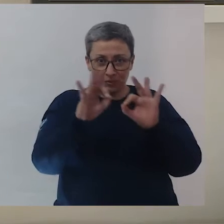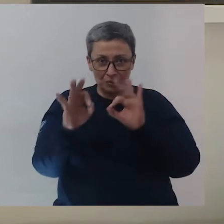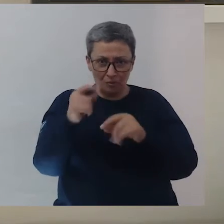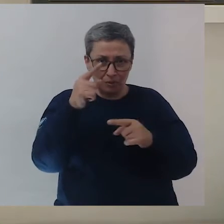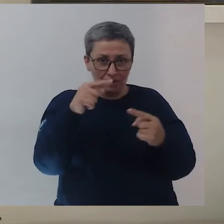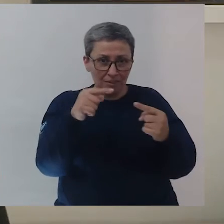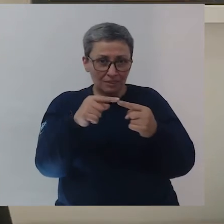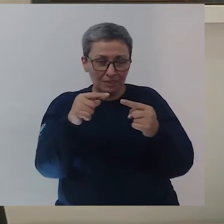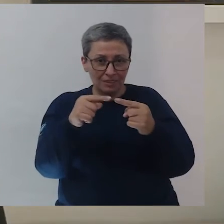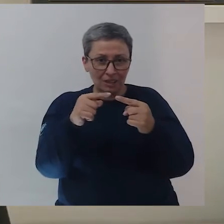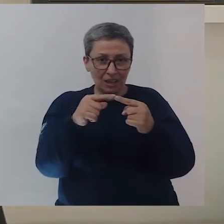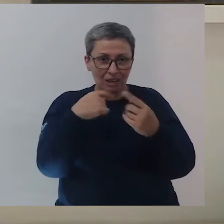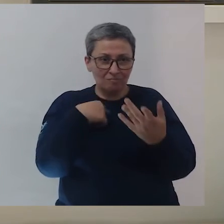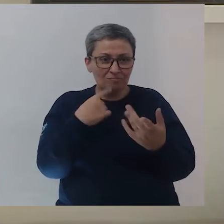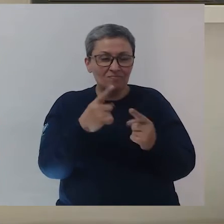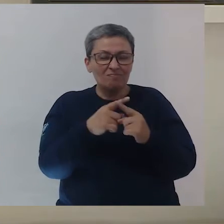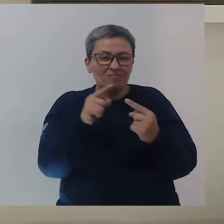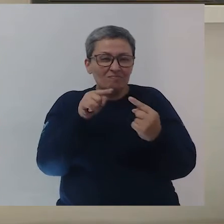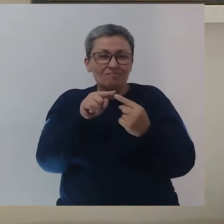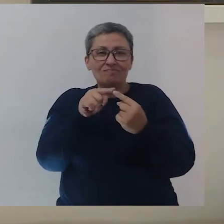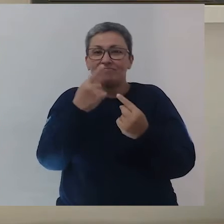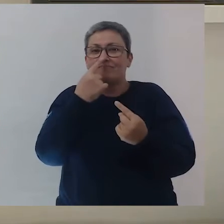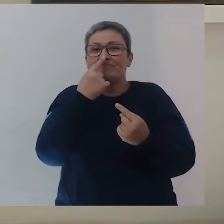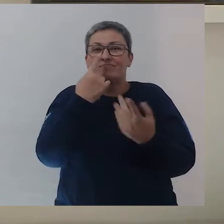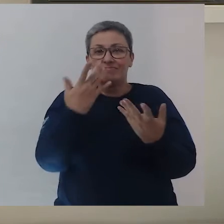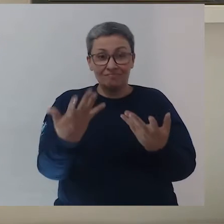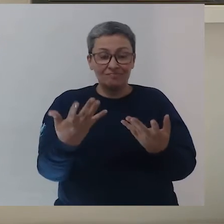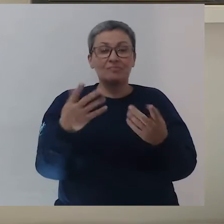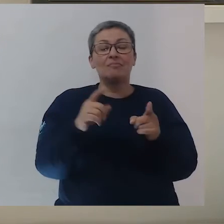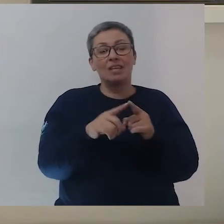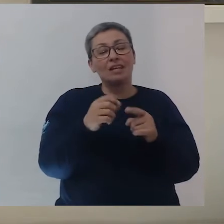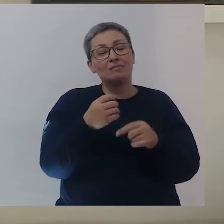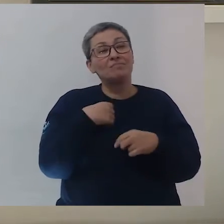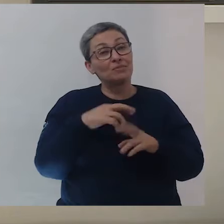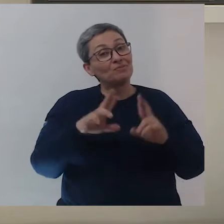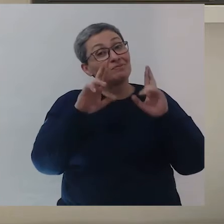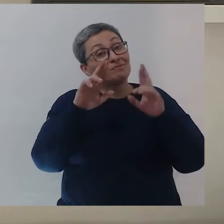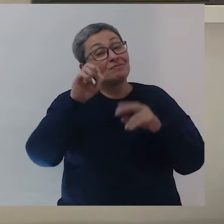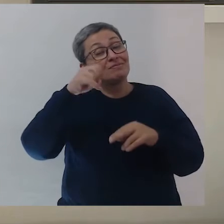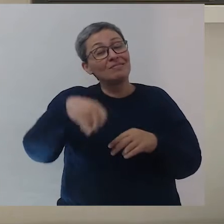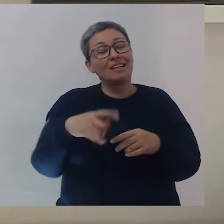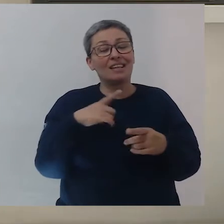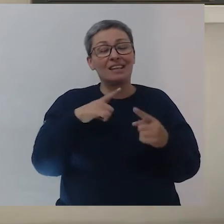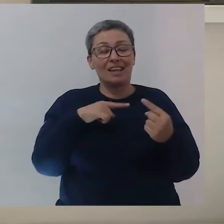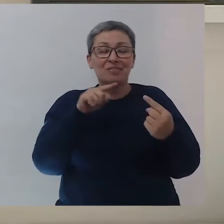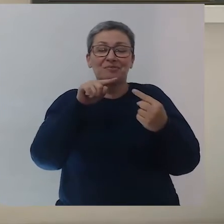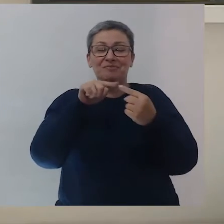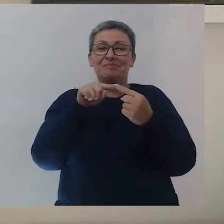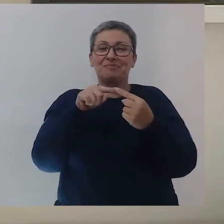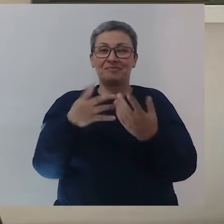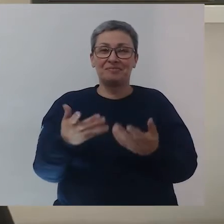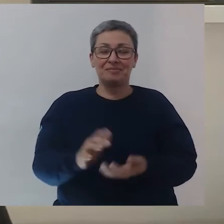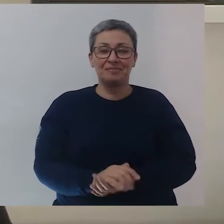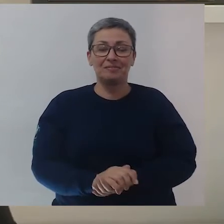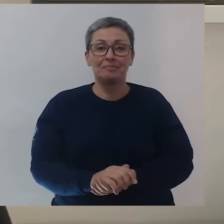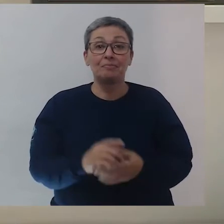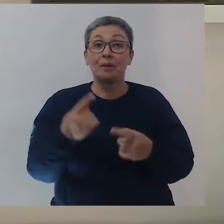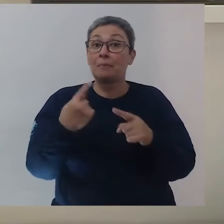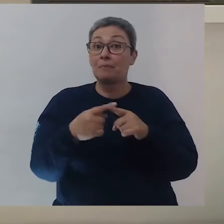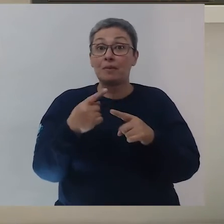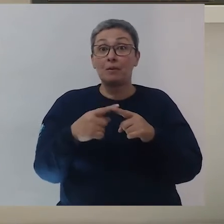Vocês se identificaram com algum deles? Bom, eu espero que sim, que vocês tenham se identificado, né?